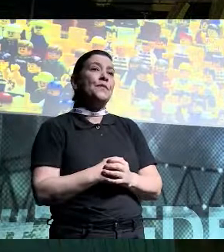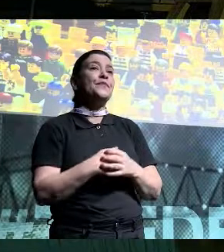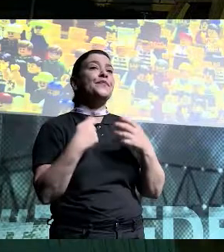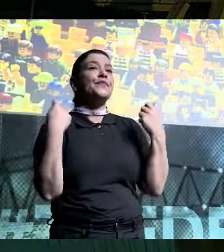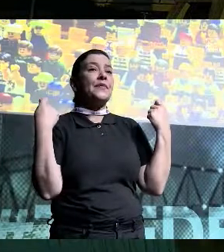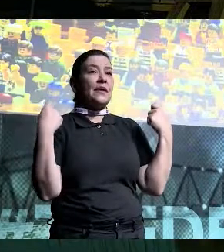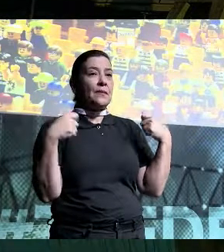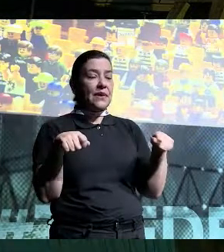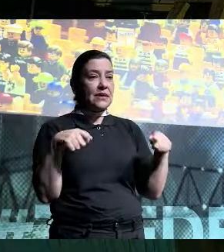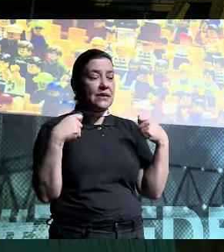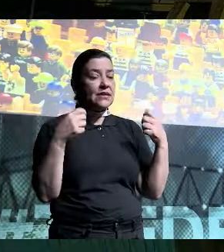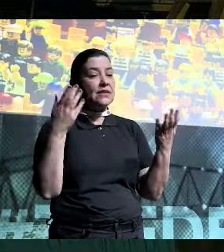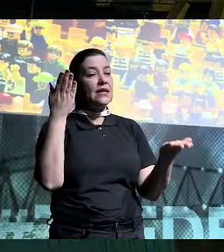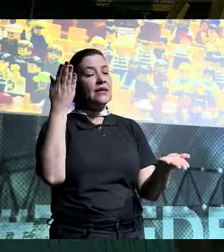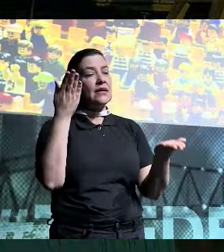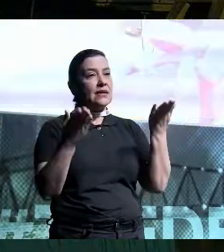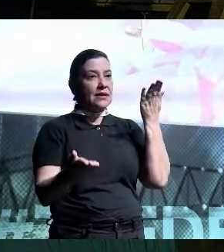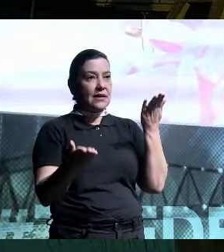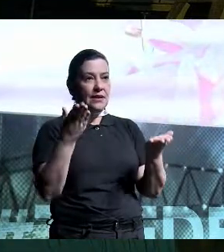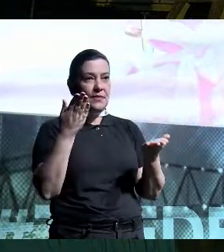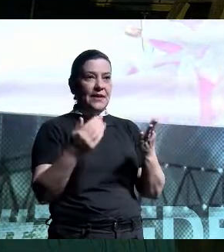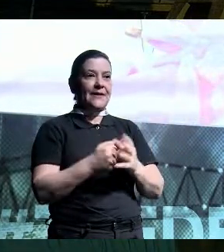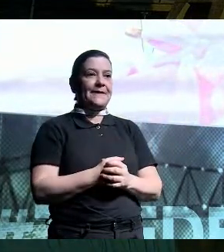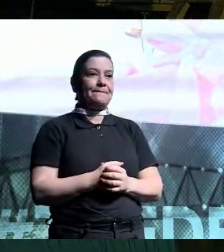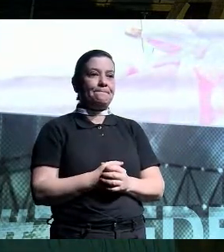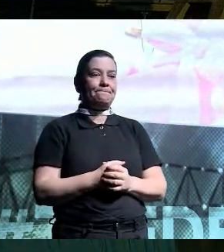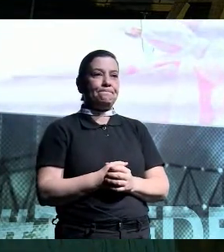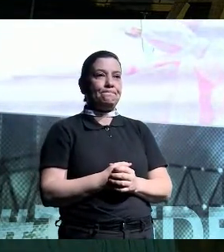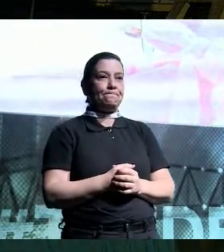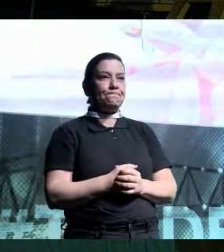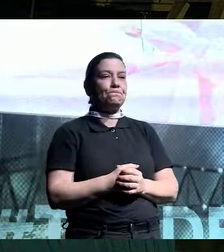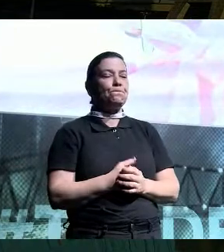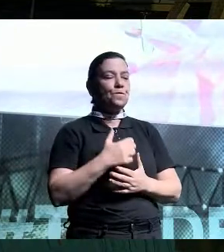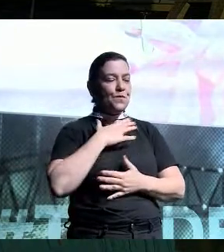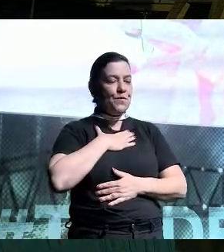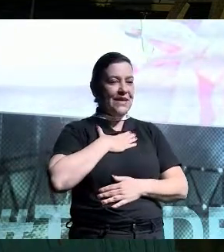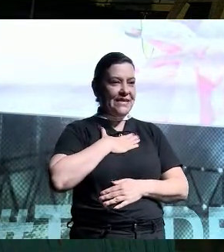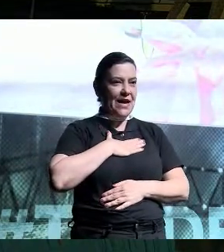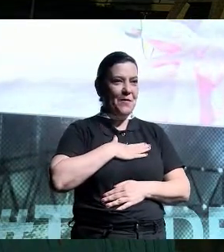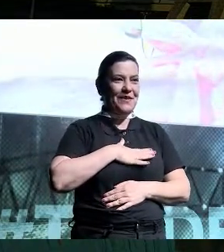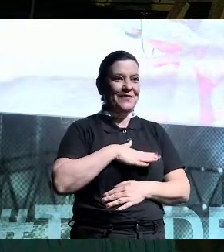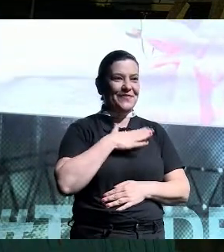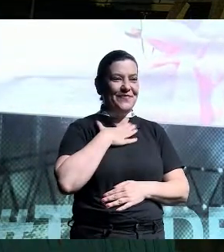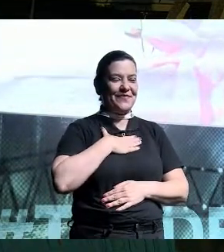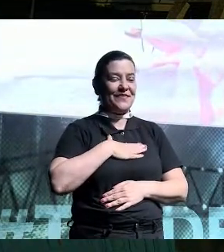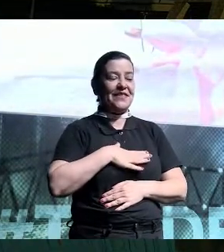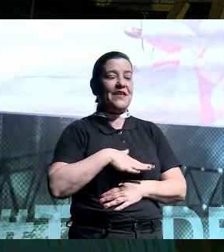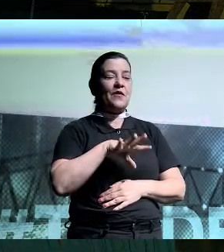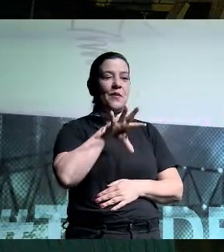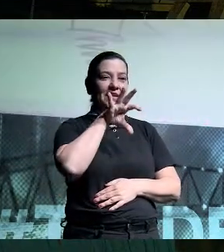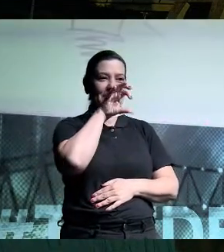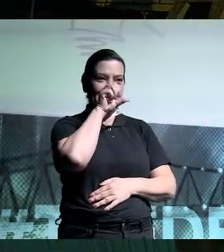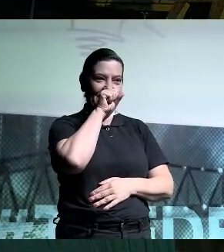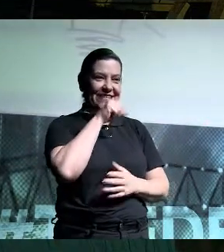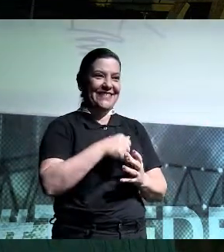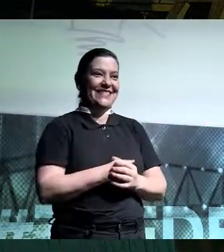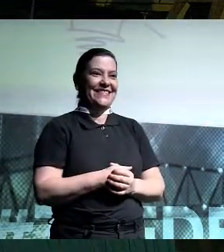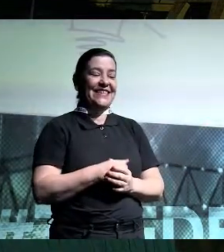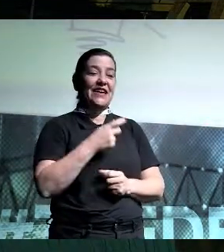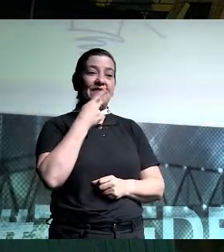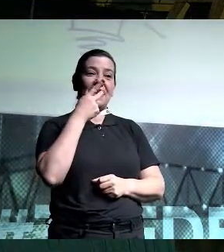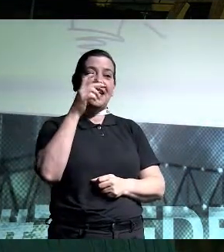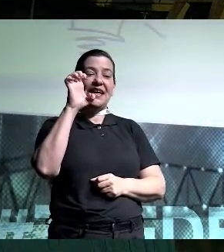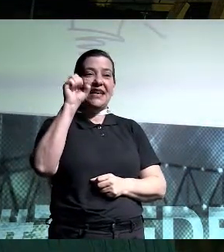precisa equilibrar de novo essa relação. Mas muita calma nessa hora. Vamos respirar um pouquinho. Falar de